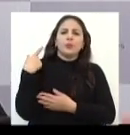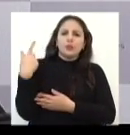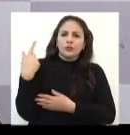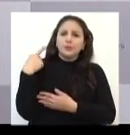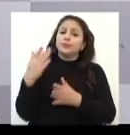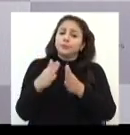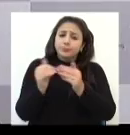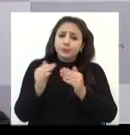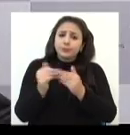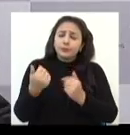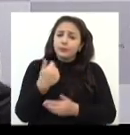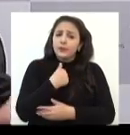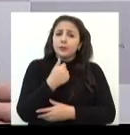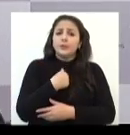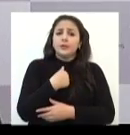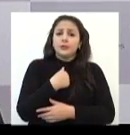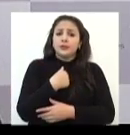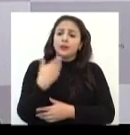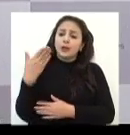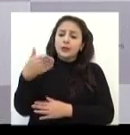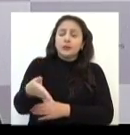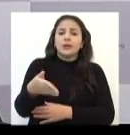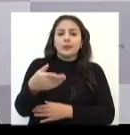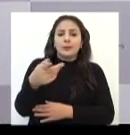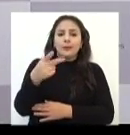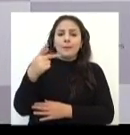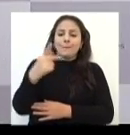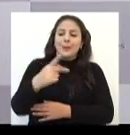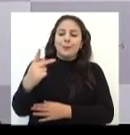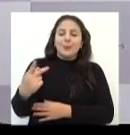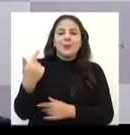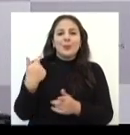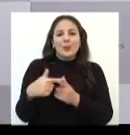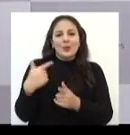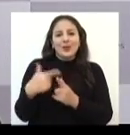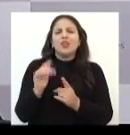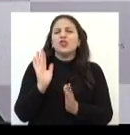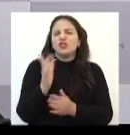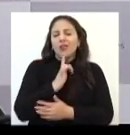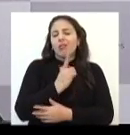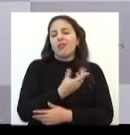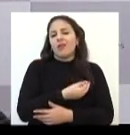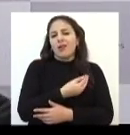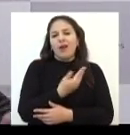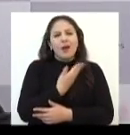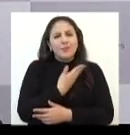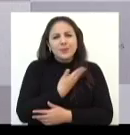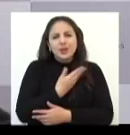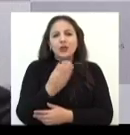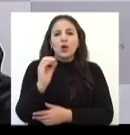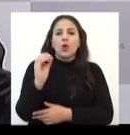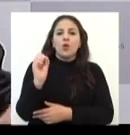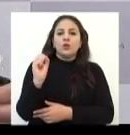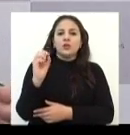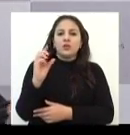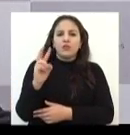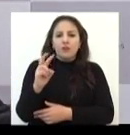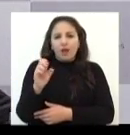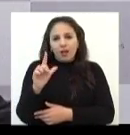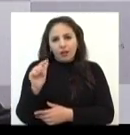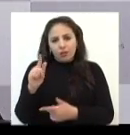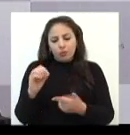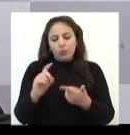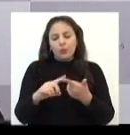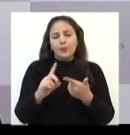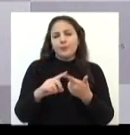pediram para eu entrar na sigla. Mas eu fui no PP porque eu já tenho amigos, tipo o Oswaldo Gomes, o Bortolú,